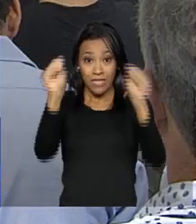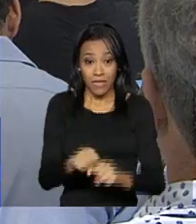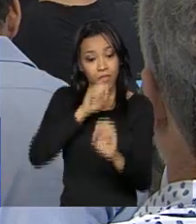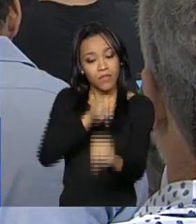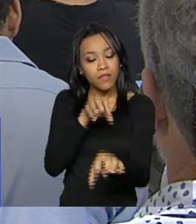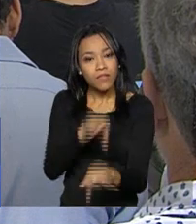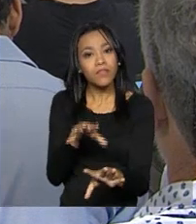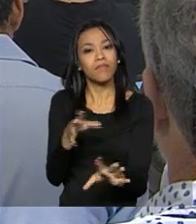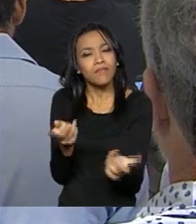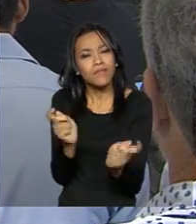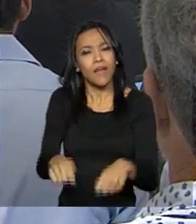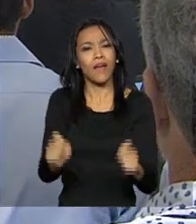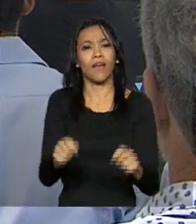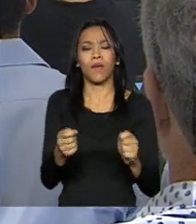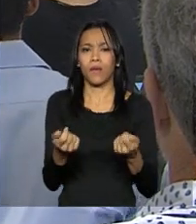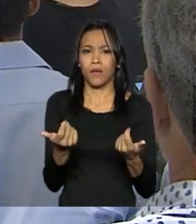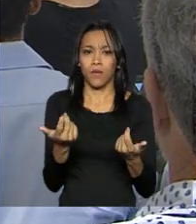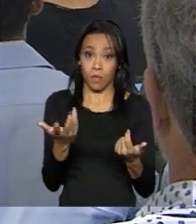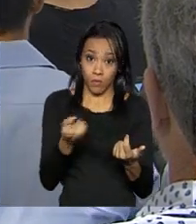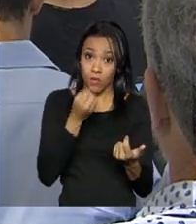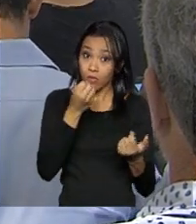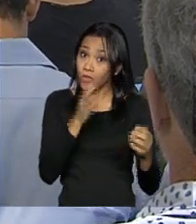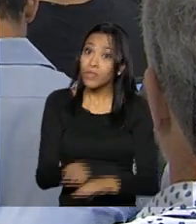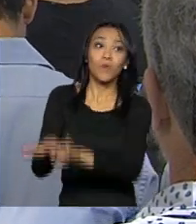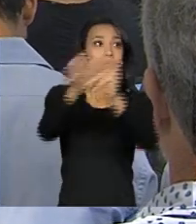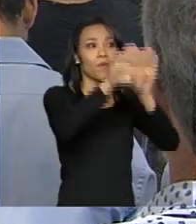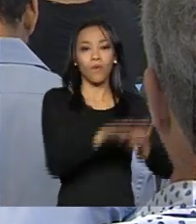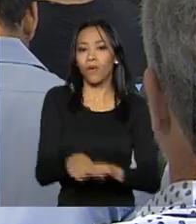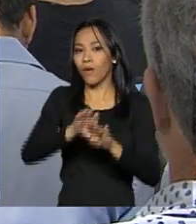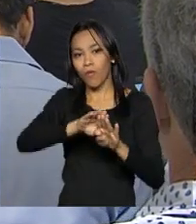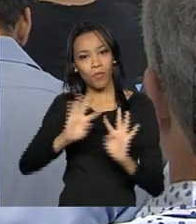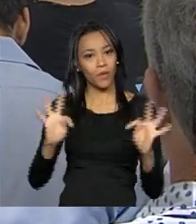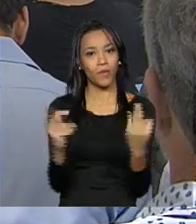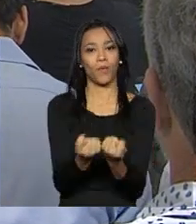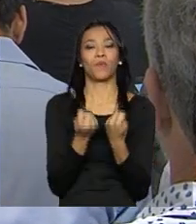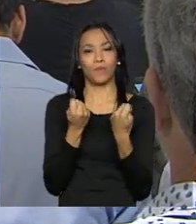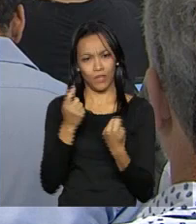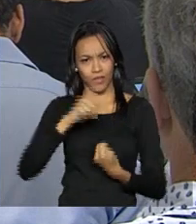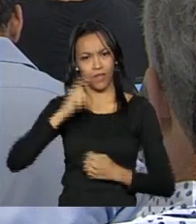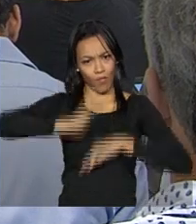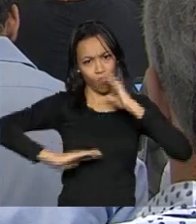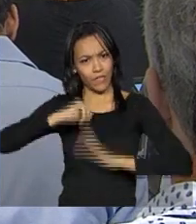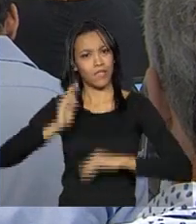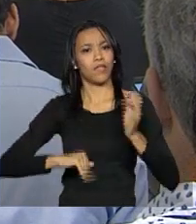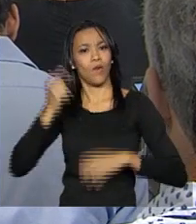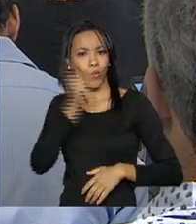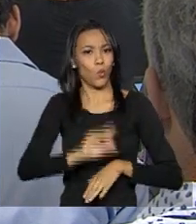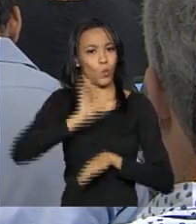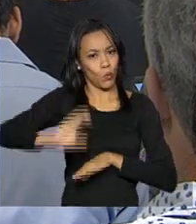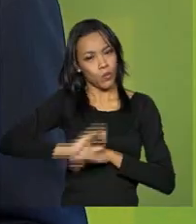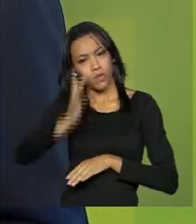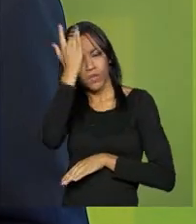alcançar um adequado equilíbrio, com todos tendo oportunidades de exercer uma profissão e capacidade